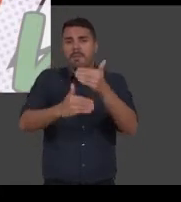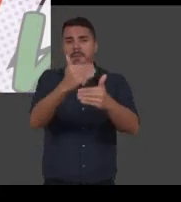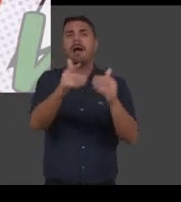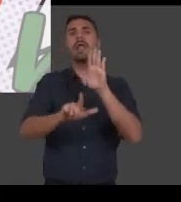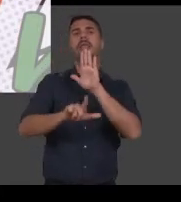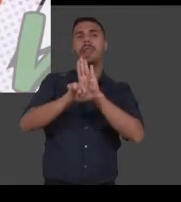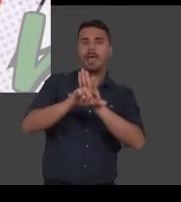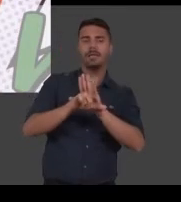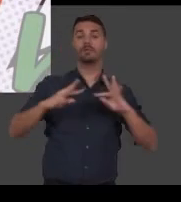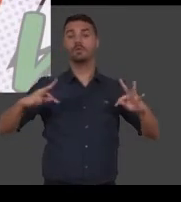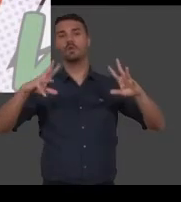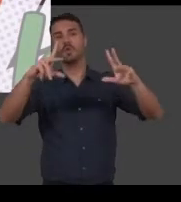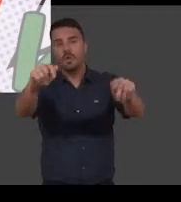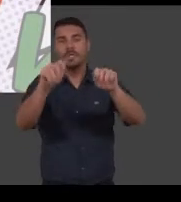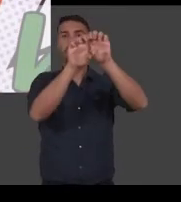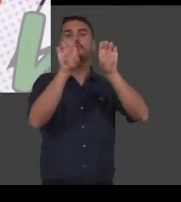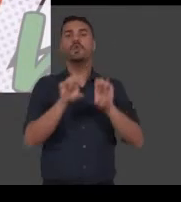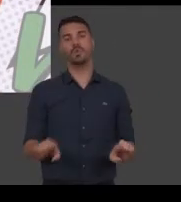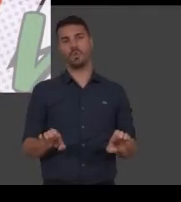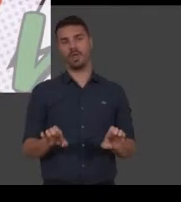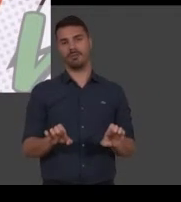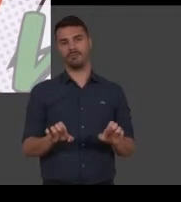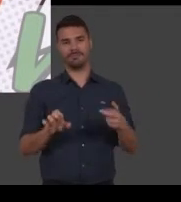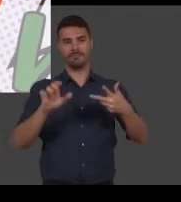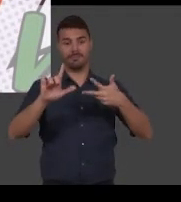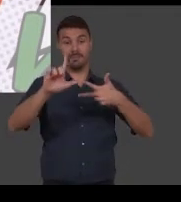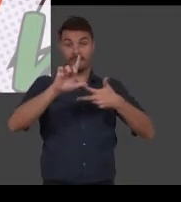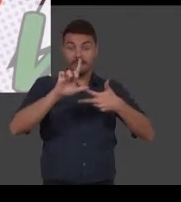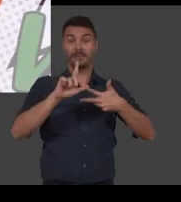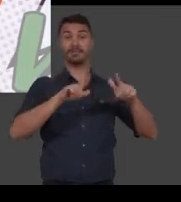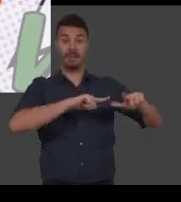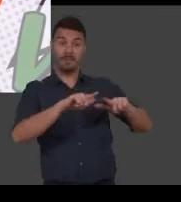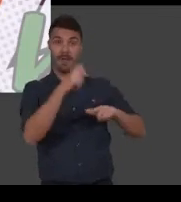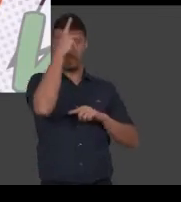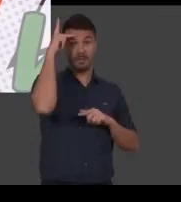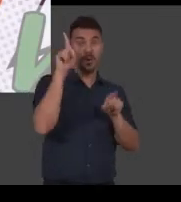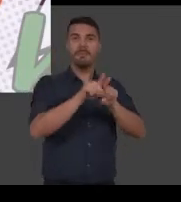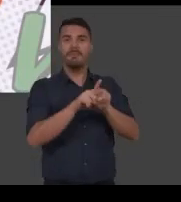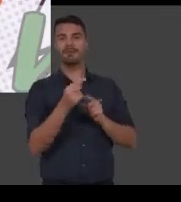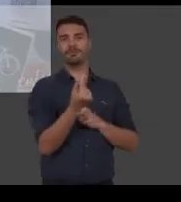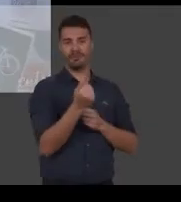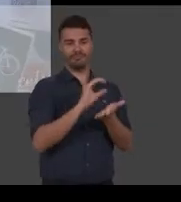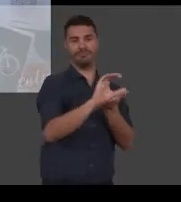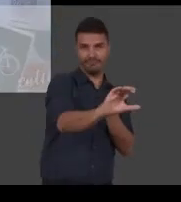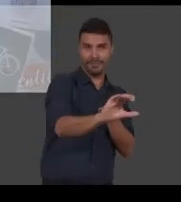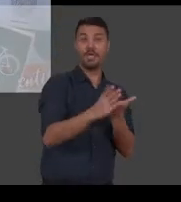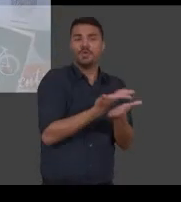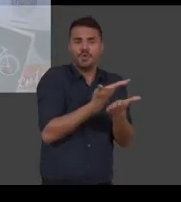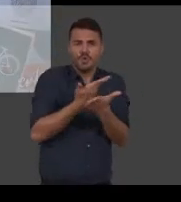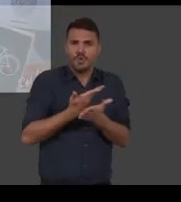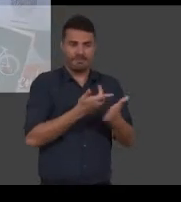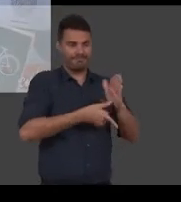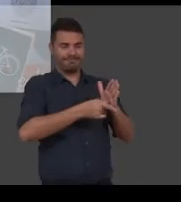um projeto de lei movimenta toda uma estrutura legislativa, desde o trabalho de pessoas a recursos financeiros. Um estudo bem